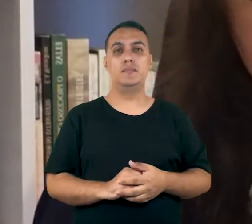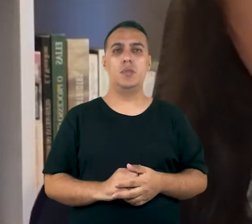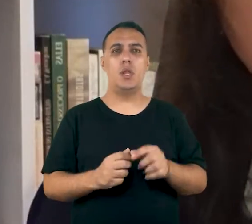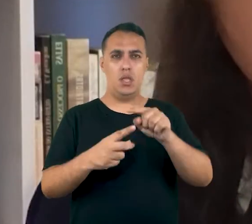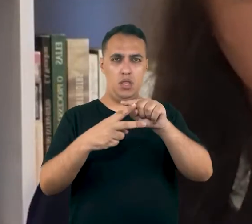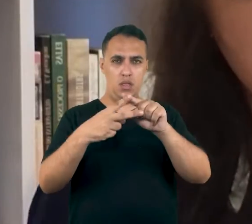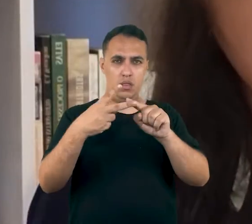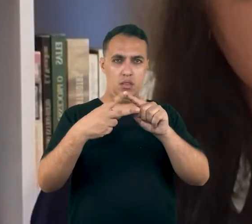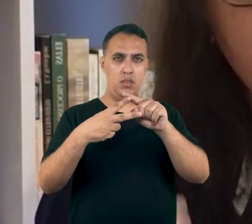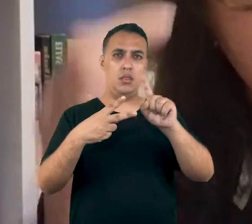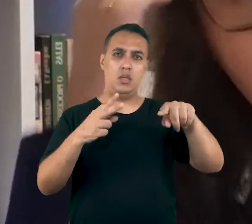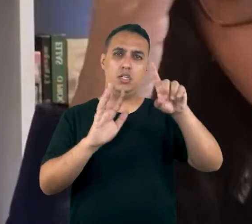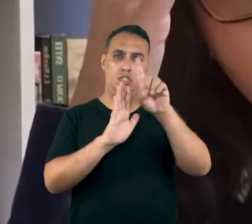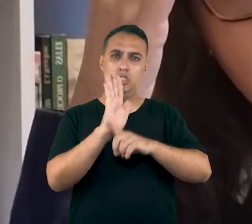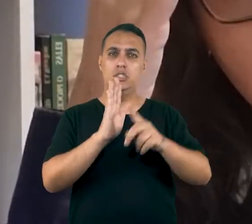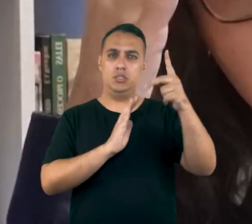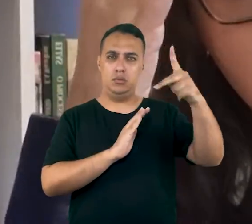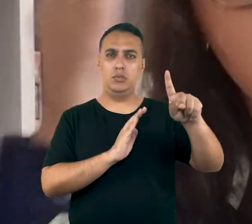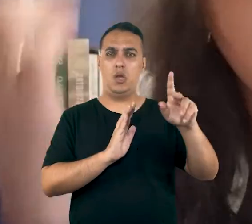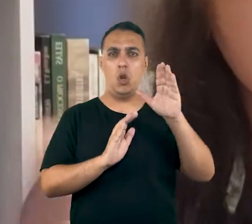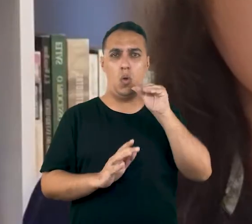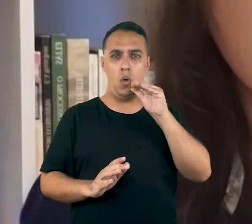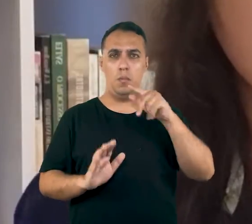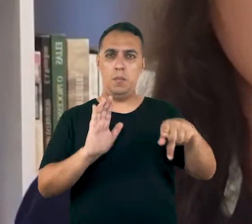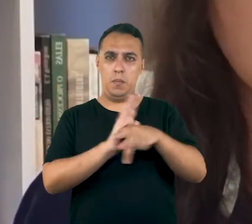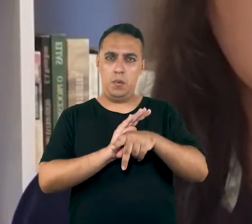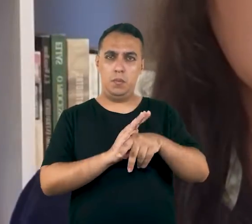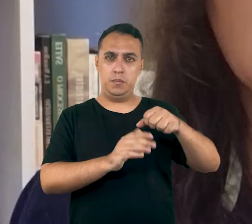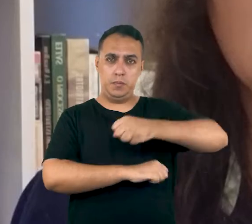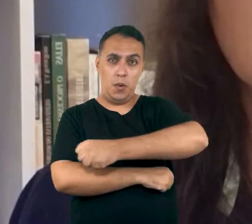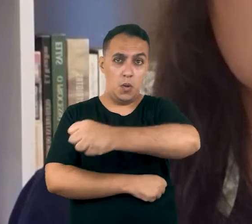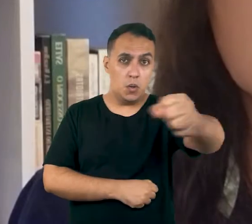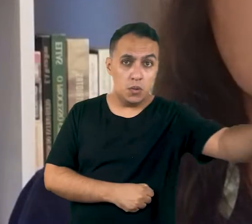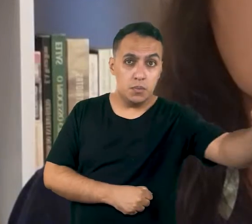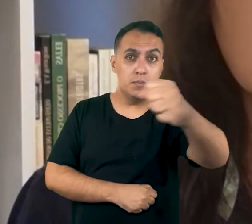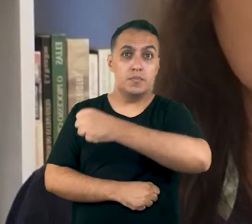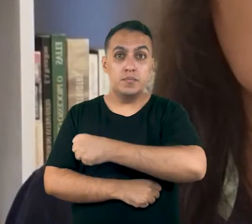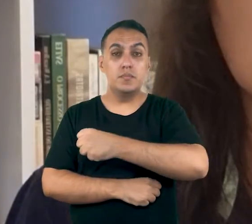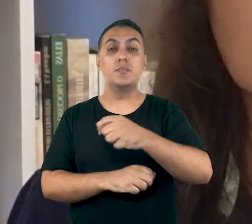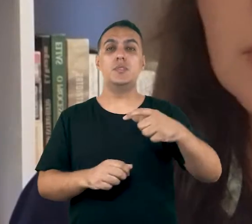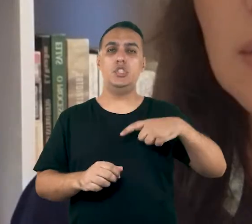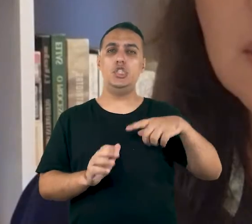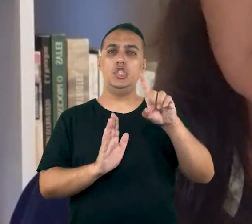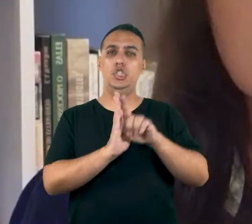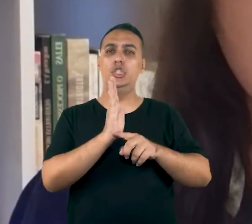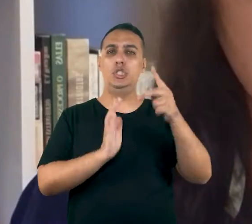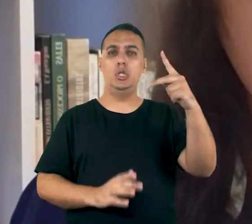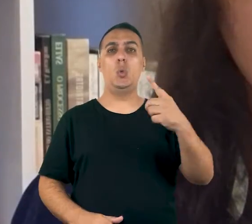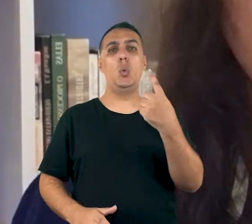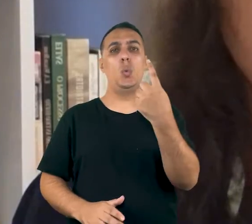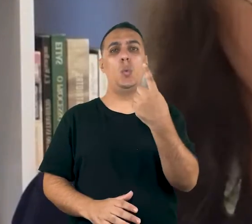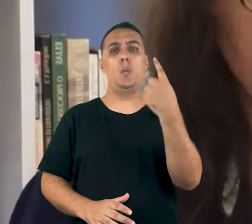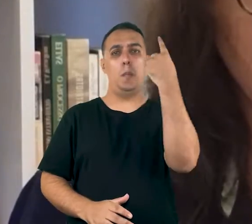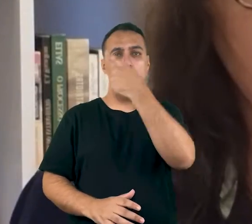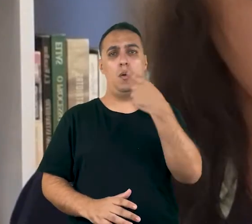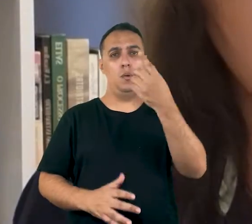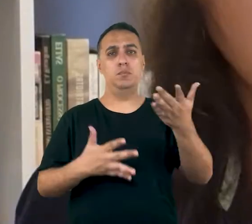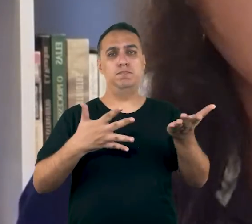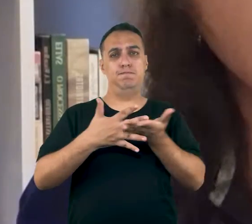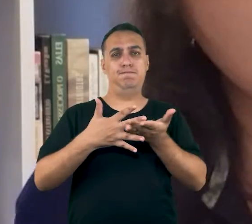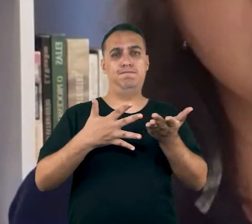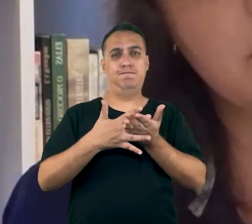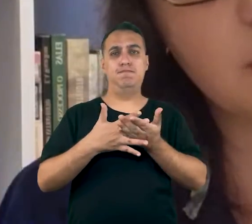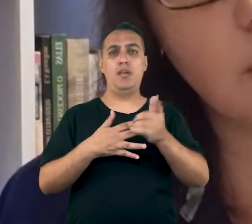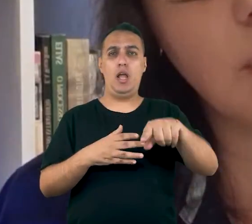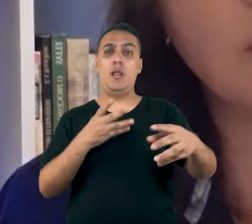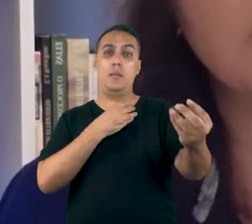jornadas, que são as jornadas de direito do trabalhador de portaria, ele vai ter direito a uma hora de intervalo entre a jornada. É